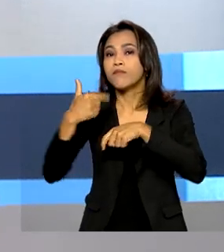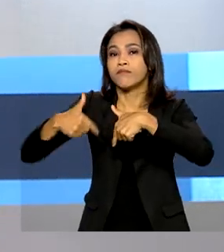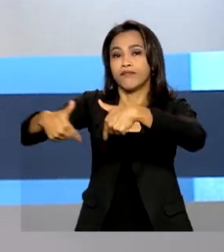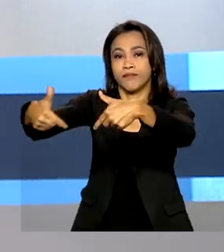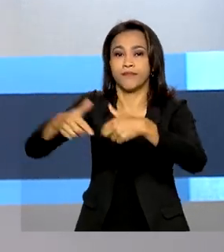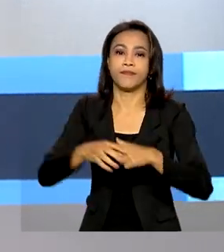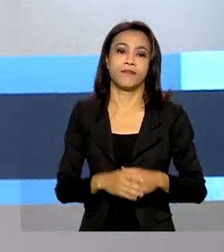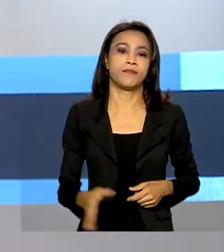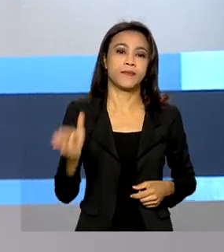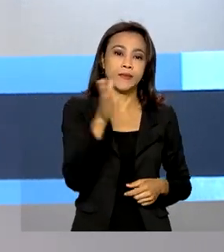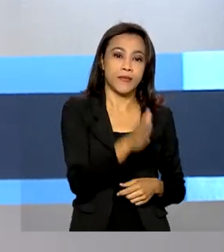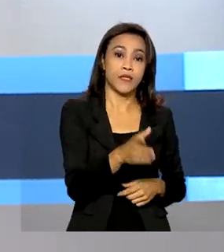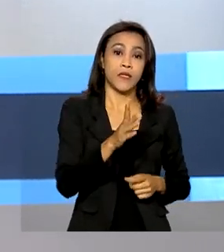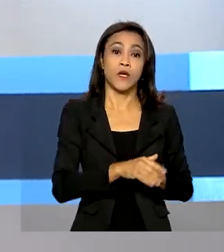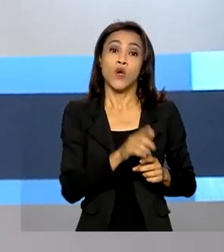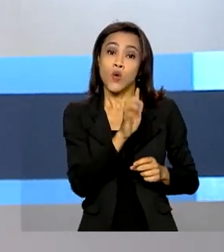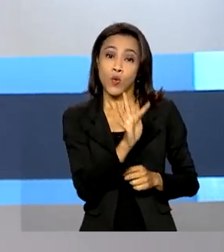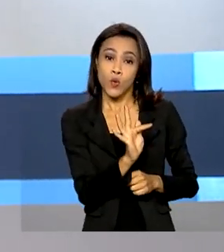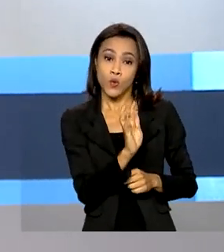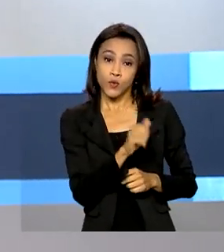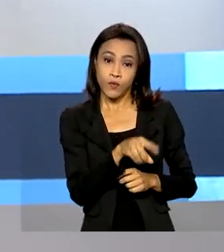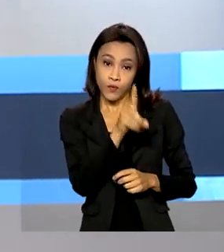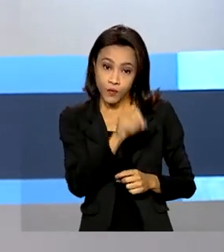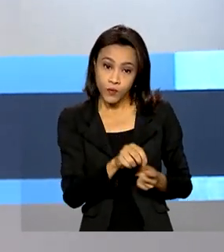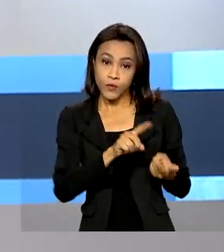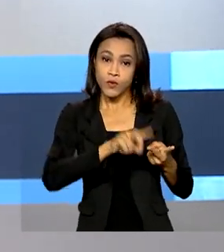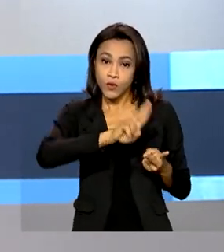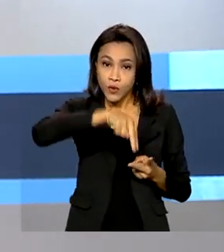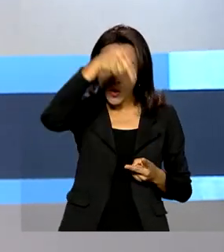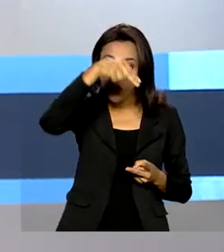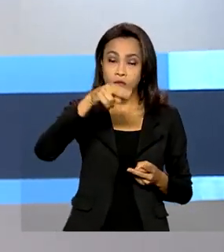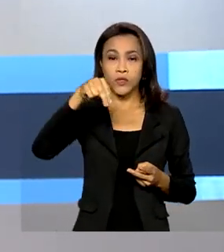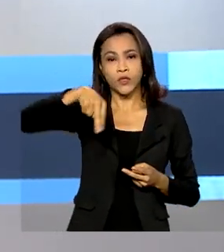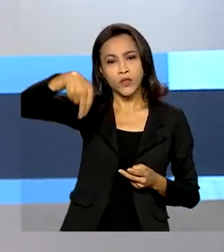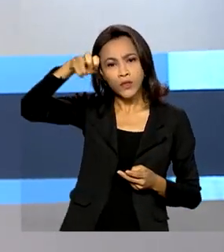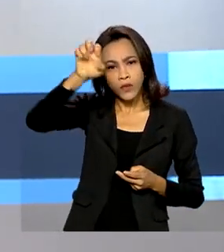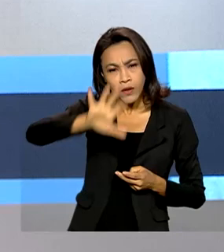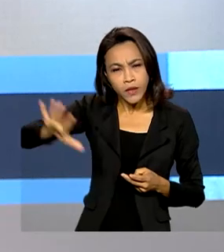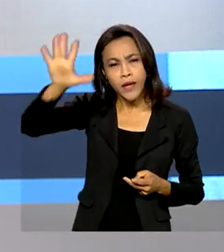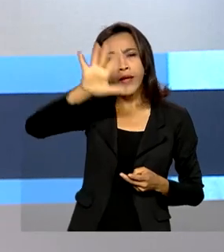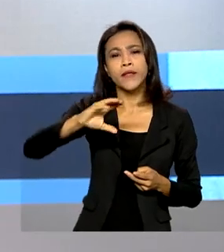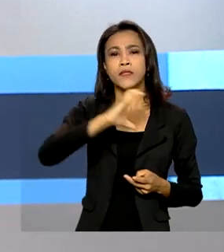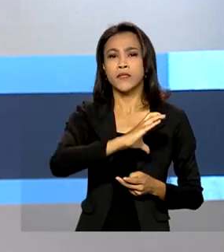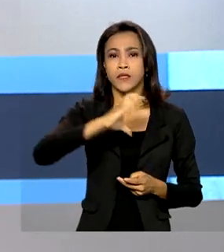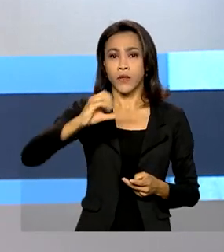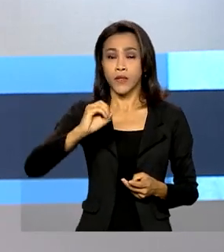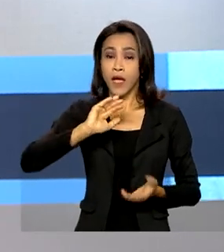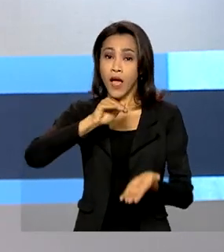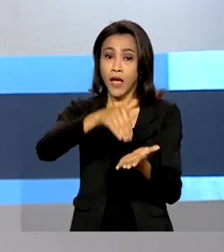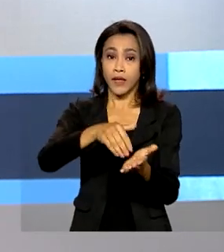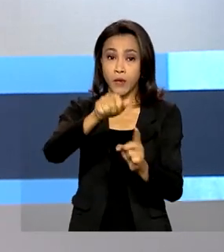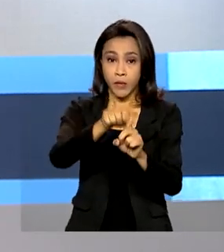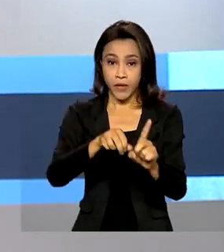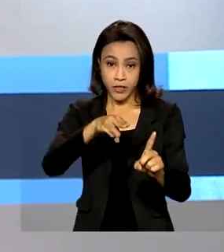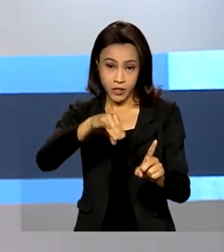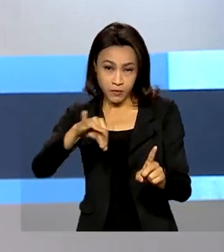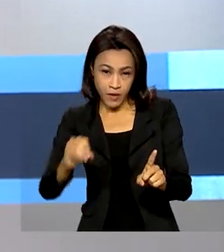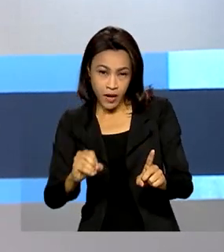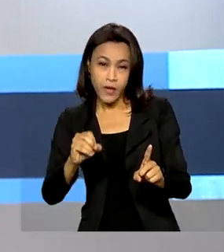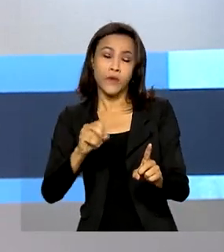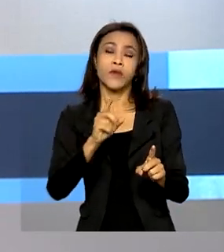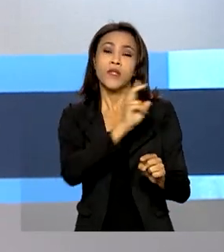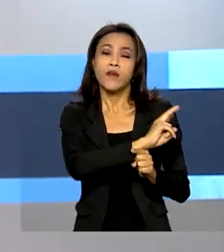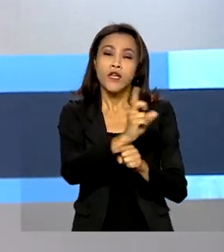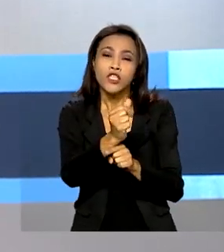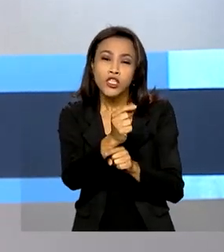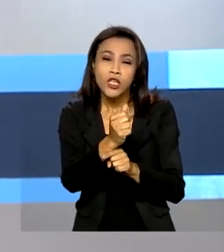Os fundos constitucionais do Norte, Nordeste e Centro-Oeste realizaram até maio operações de crédito de mais de